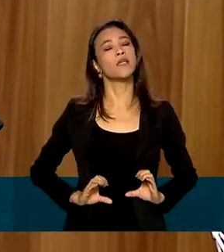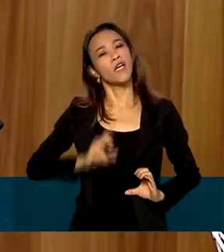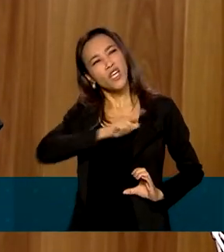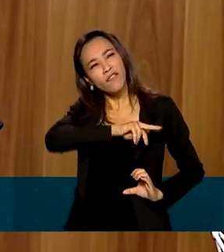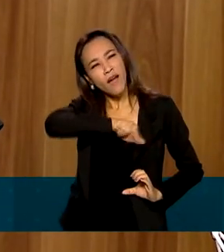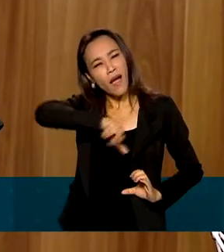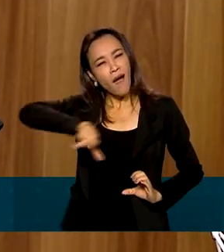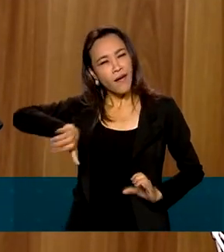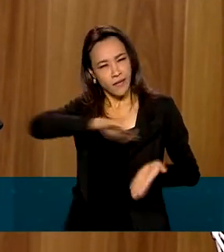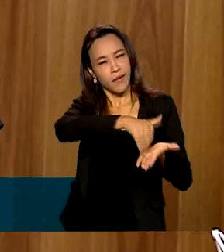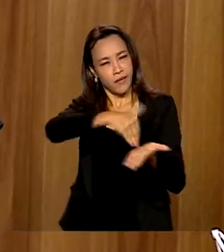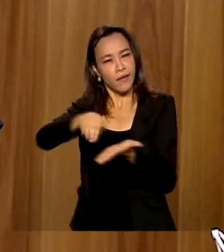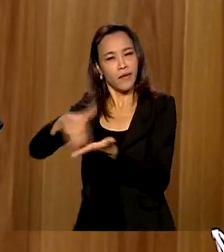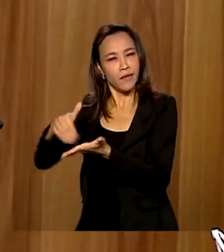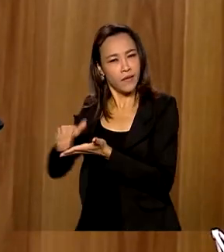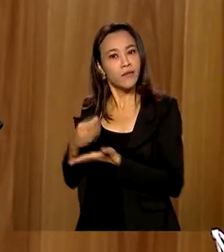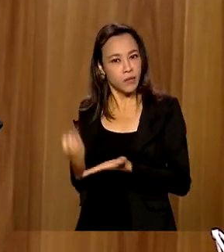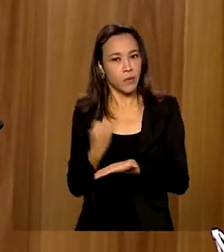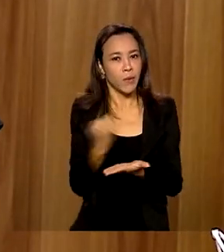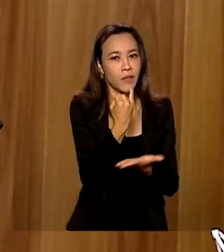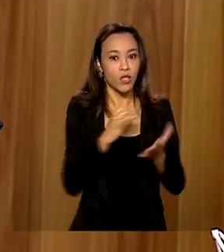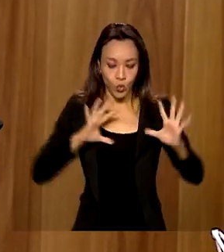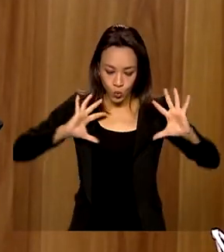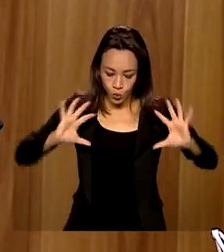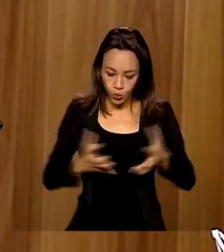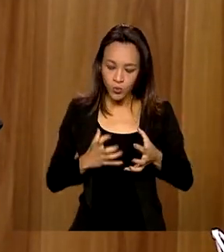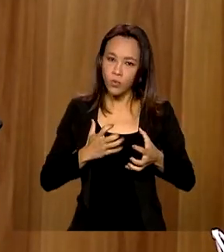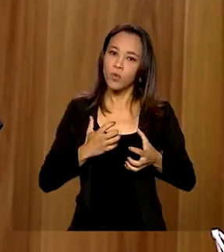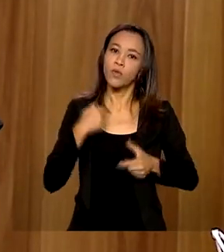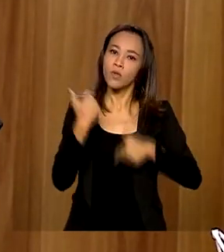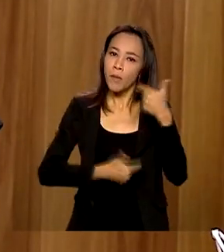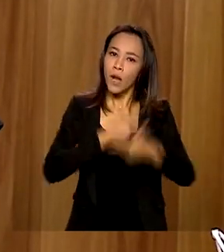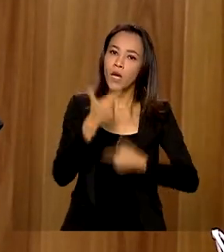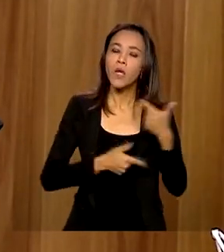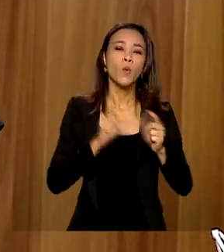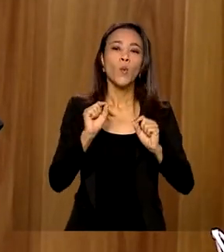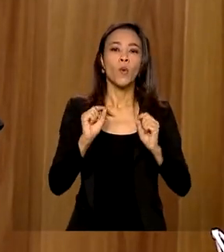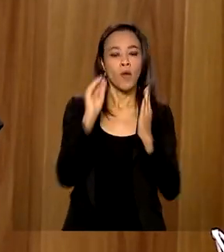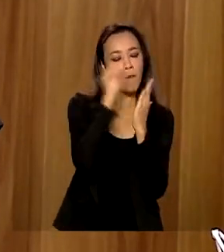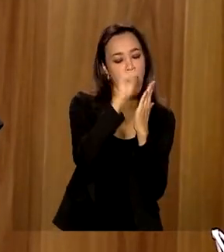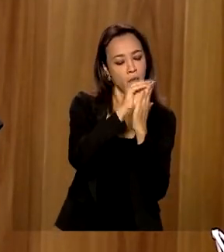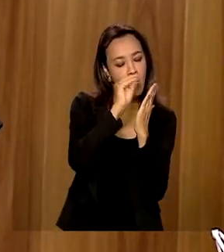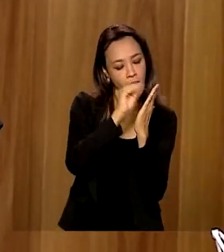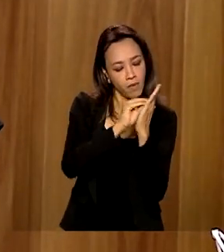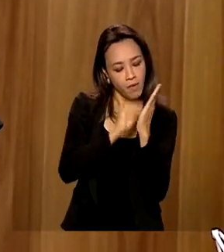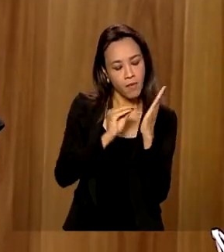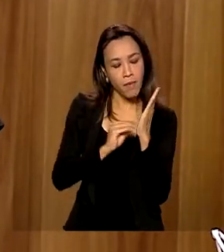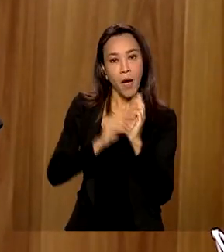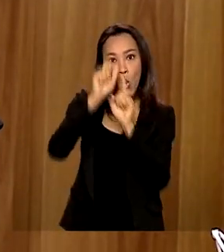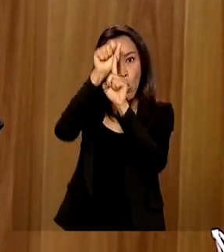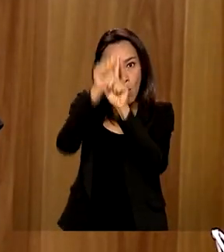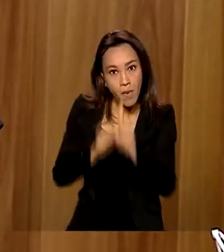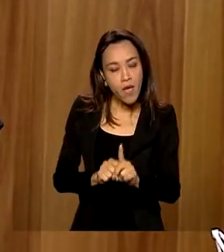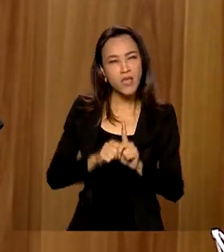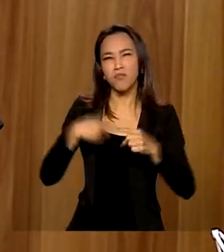secretarias também importantes. Juntos, nós estamos compondo uma agenda onde nós vamos passar o mês inteiro debatendo sobre este tema.